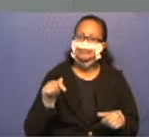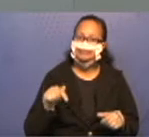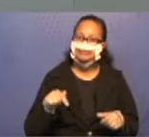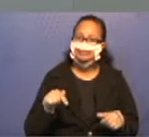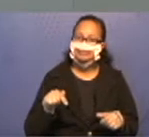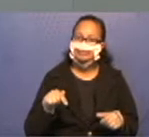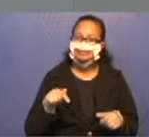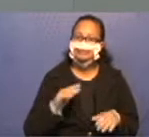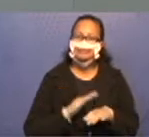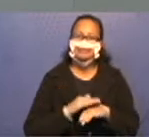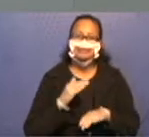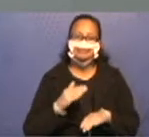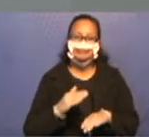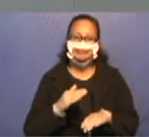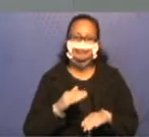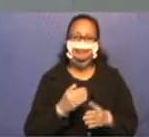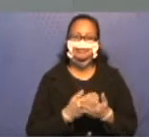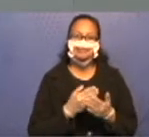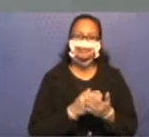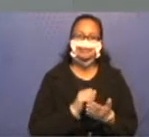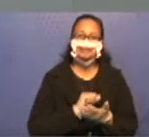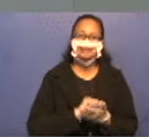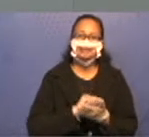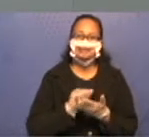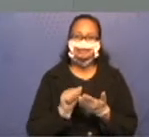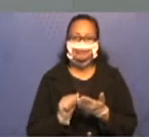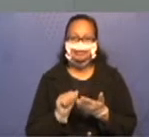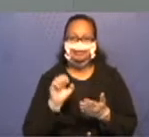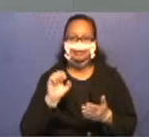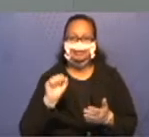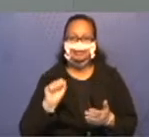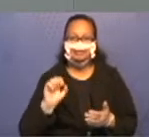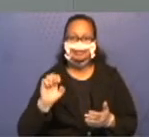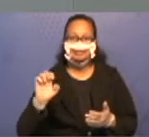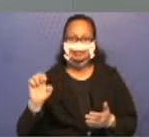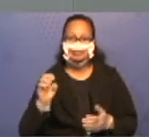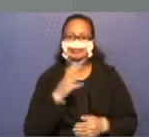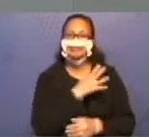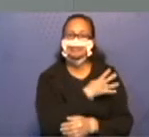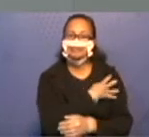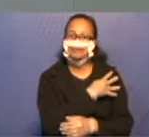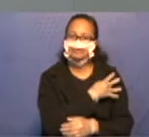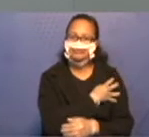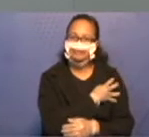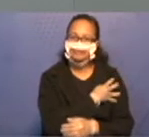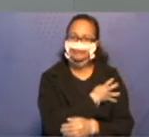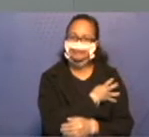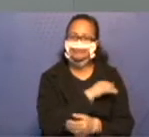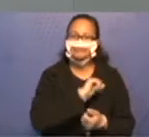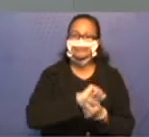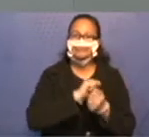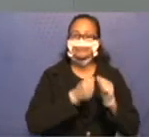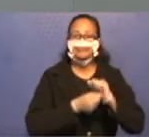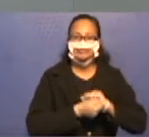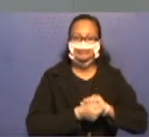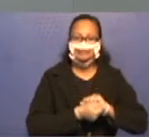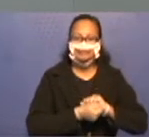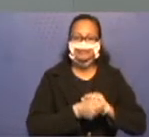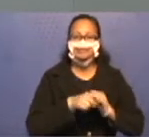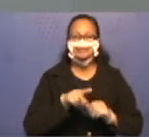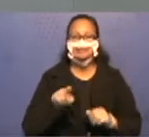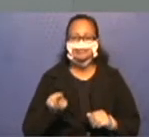para mais uma aula do A.E. para os alunos do quarto ano e trouxemos algumas adequações para